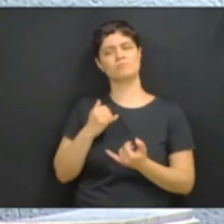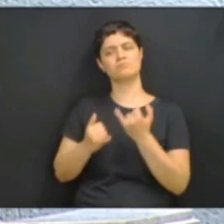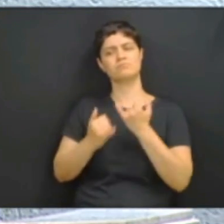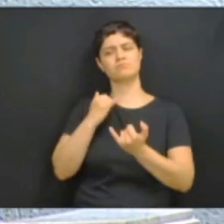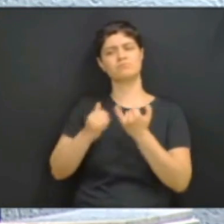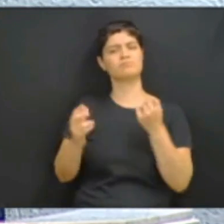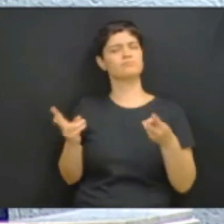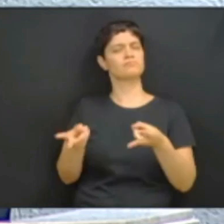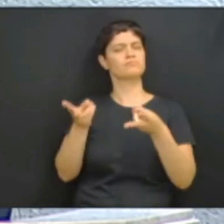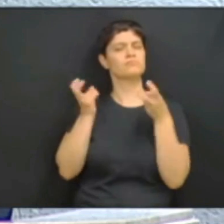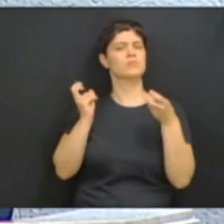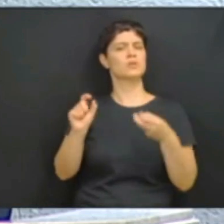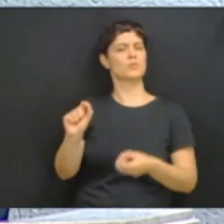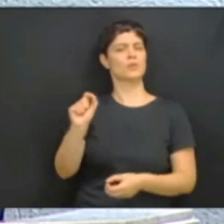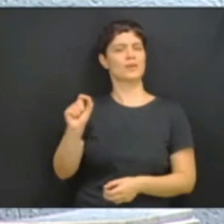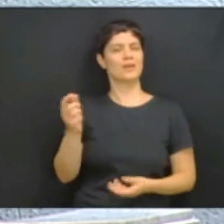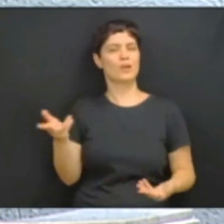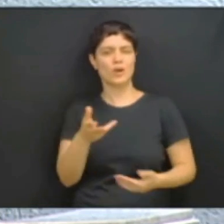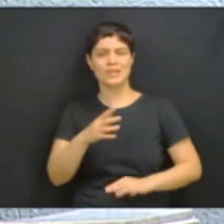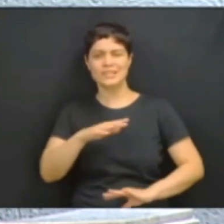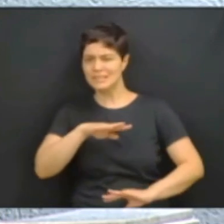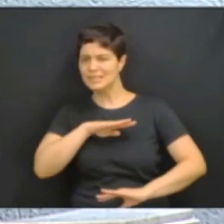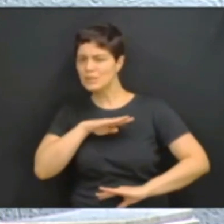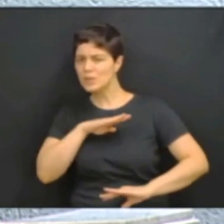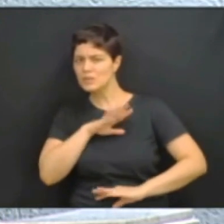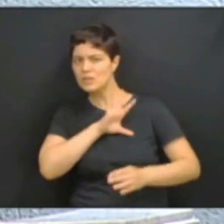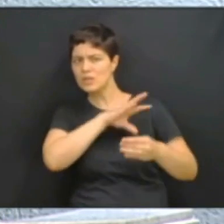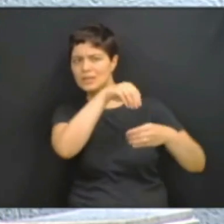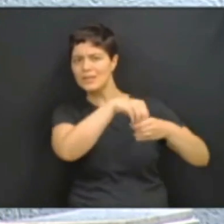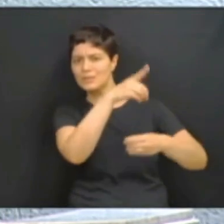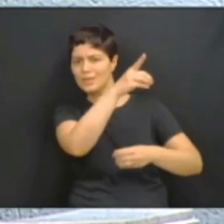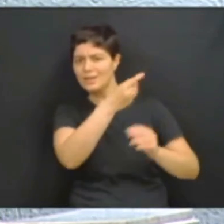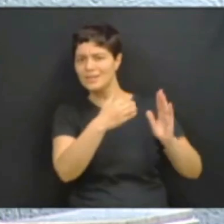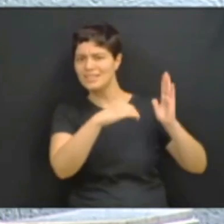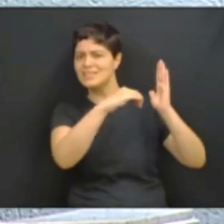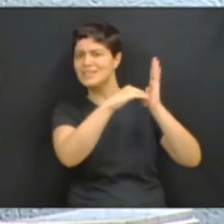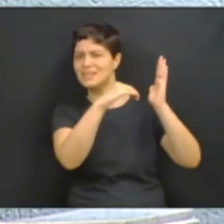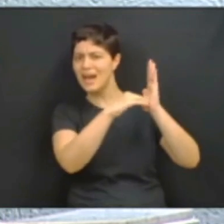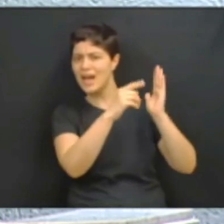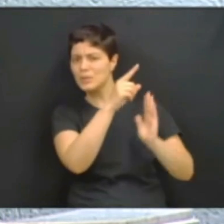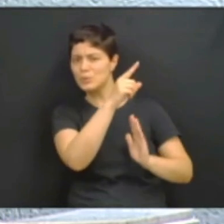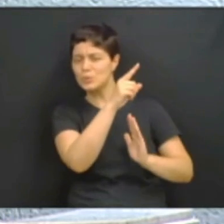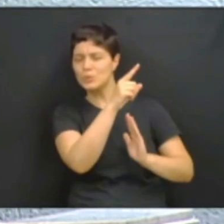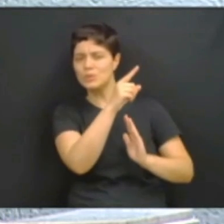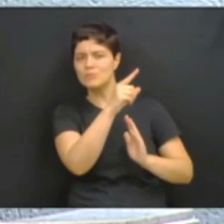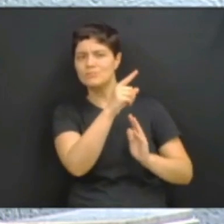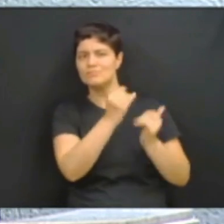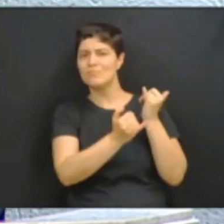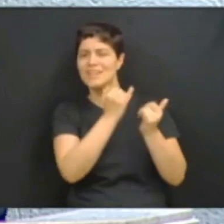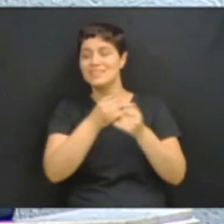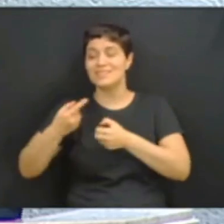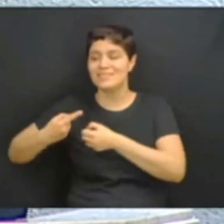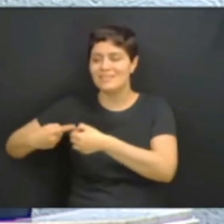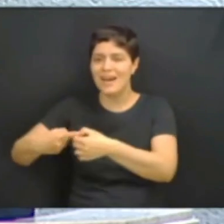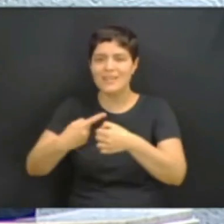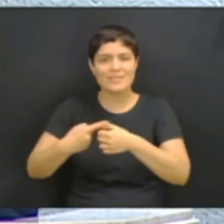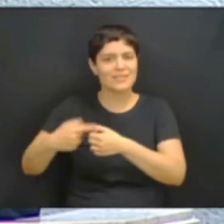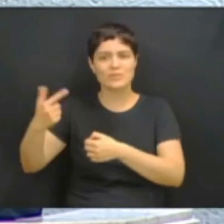uma situação no Senado da República que não atende ao interesse dos nossos municípios.